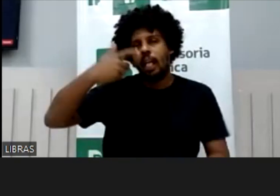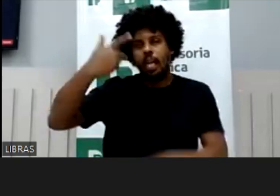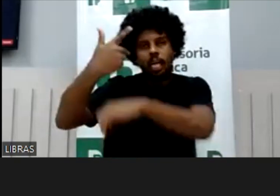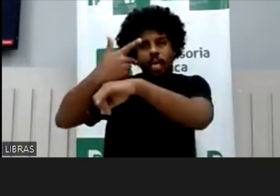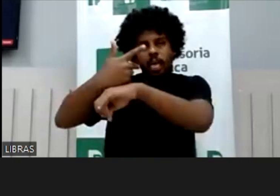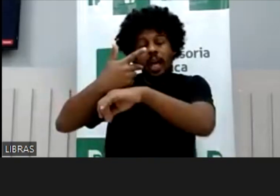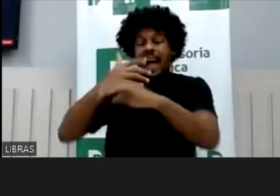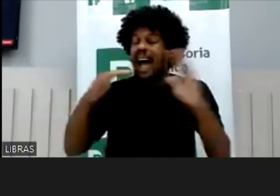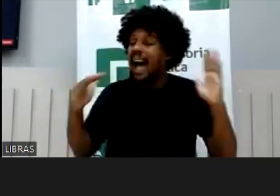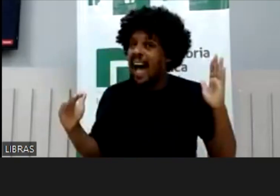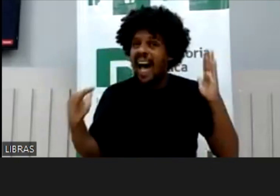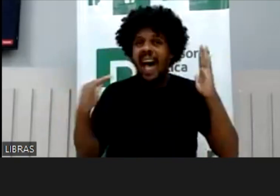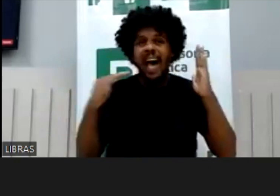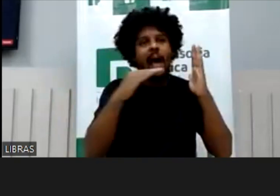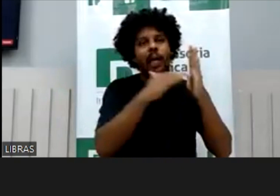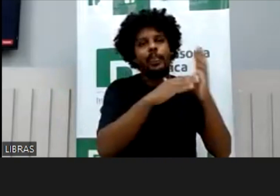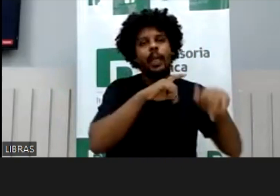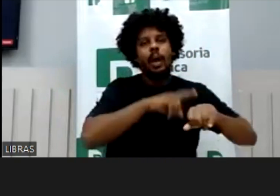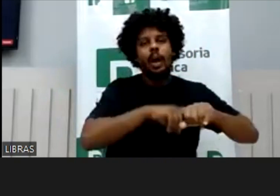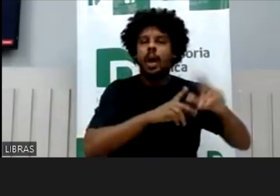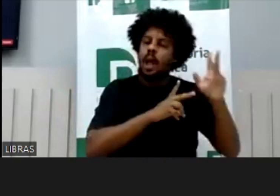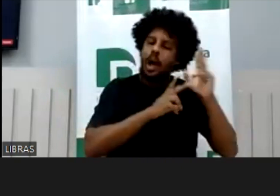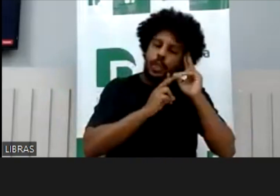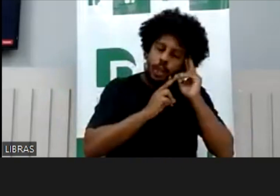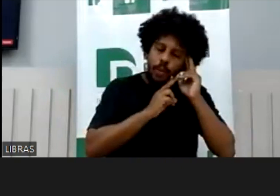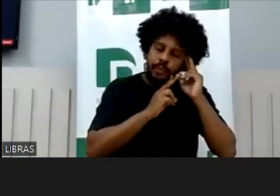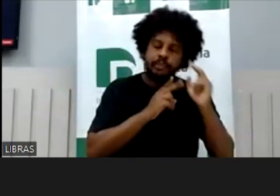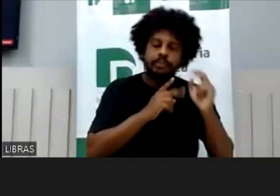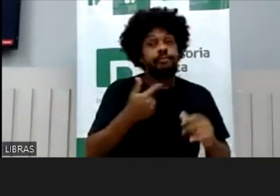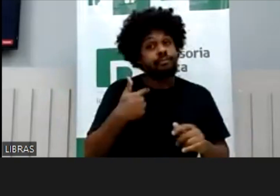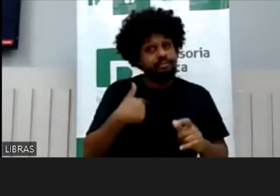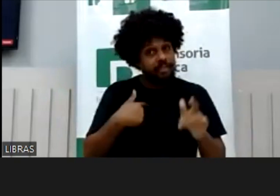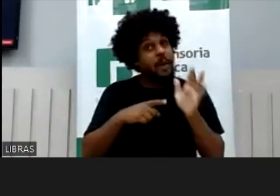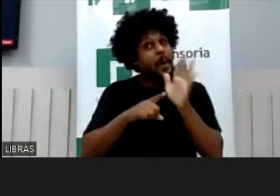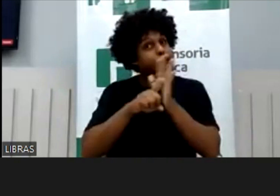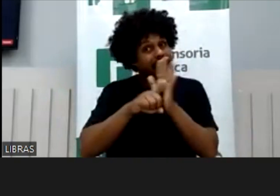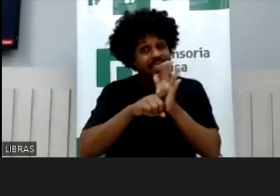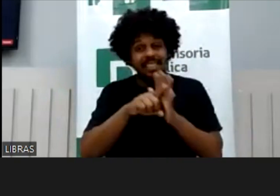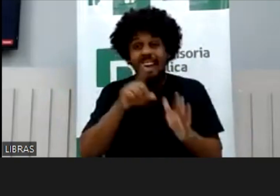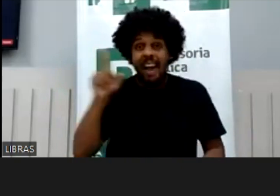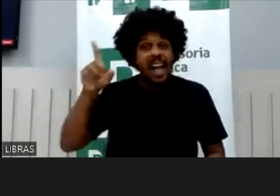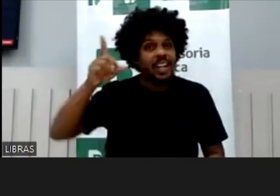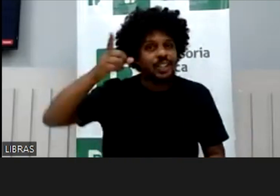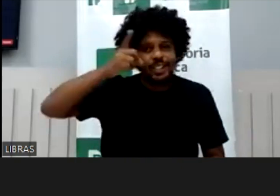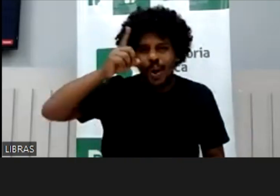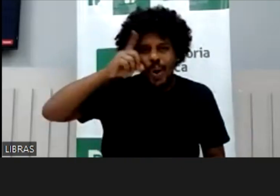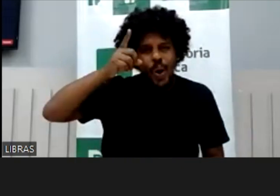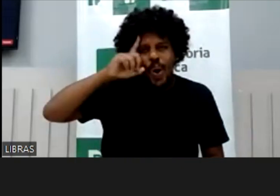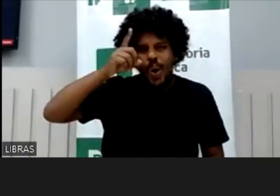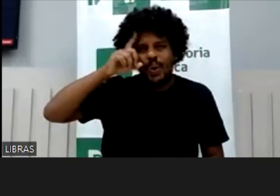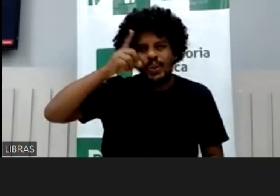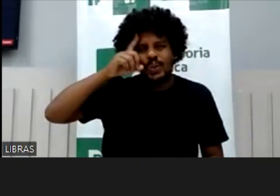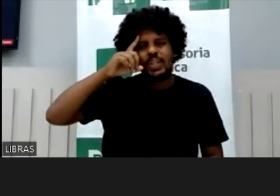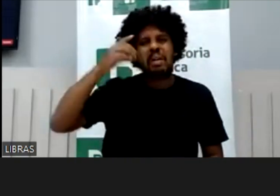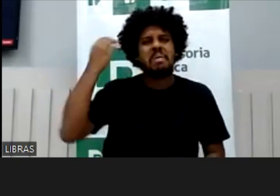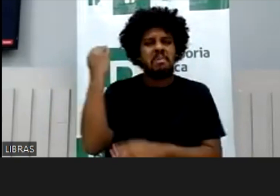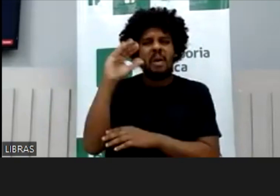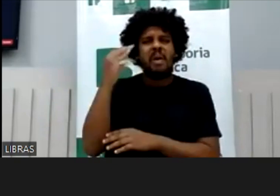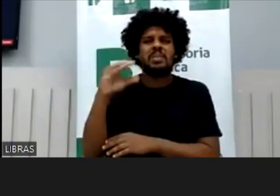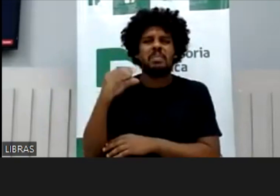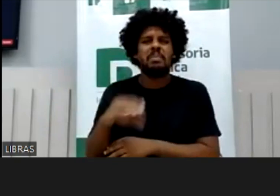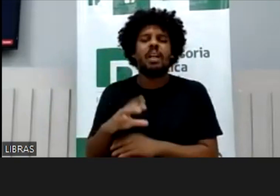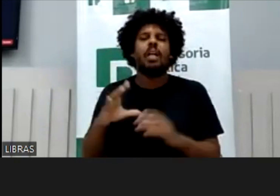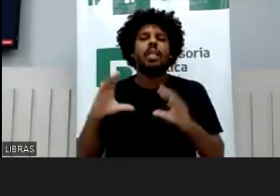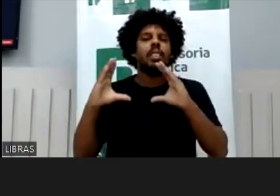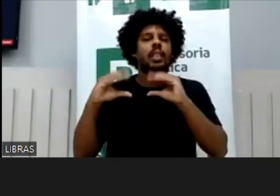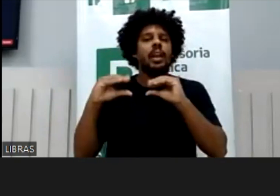dorme, todos os dias, eu fiz pesquisa porque eu falo nessa área, né, ela todos os dias, Diana, ela posta, ela no travesseiro de noite,